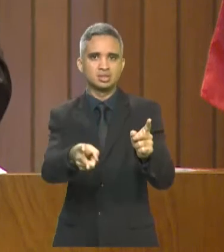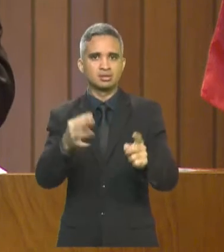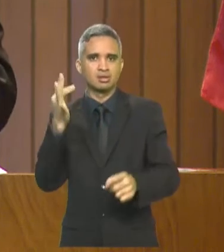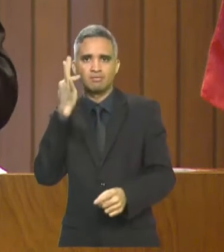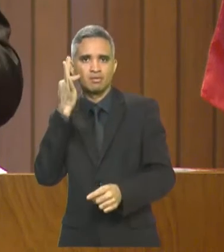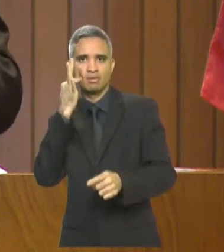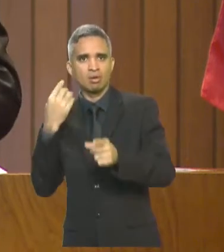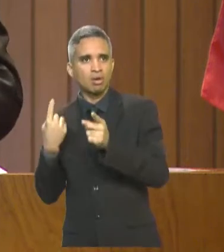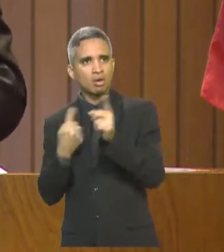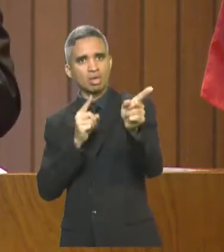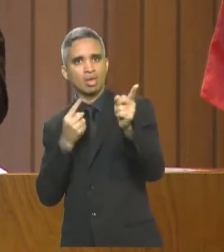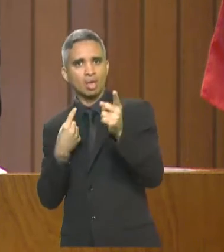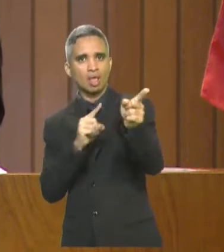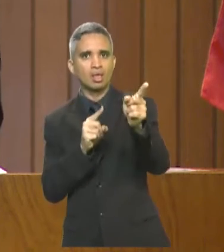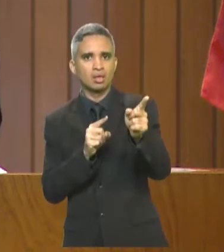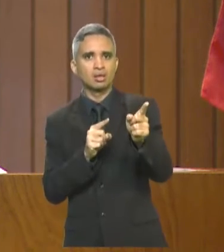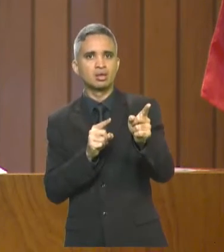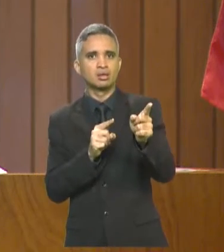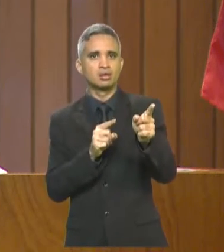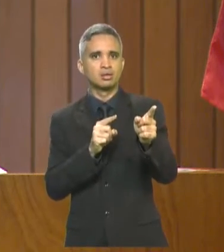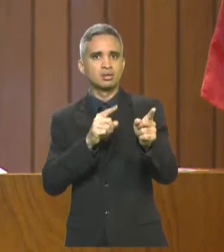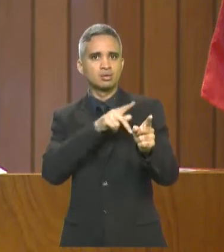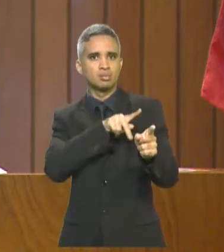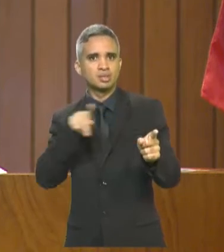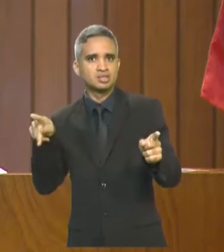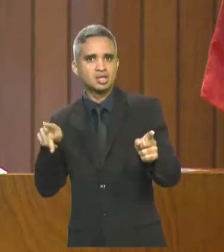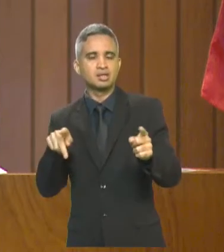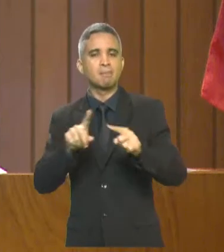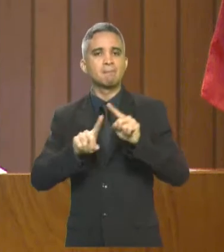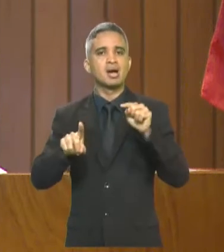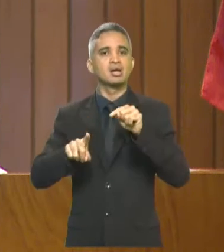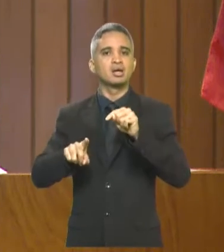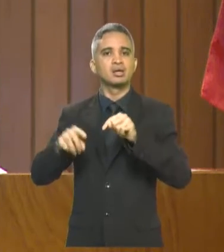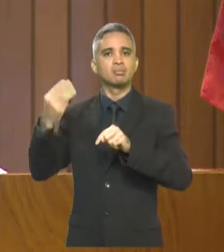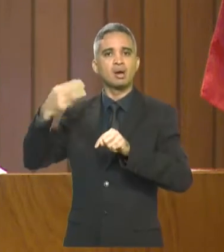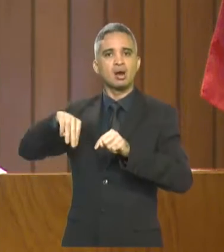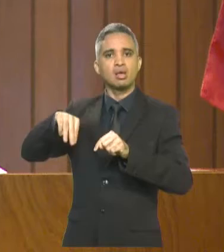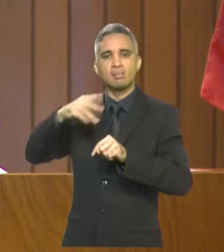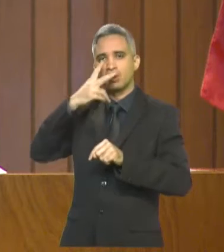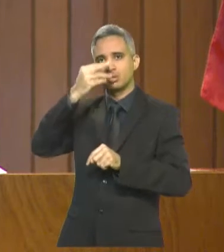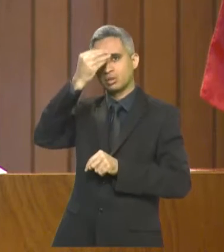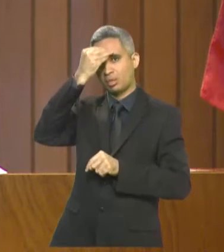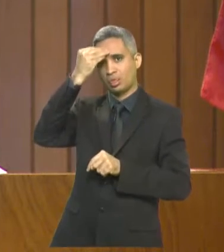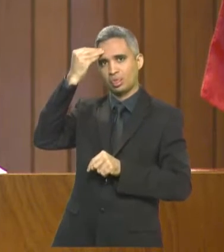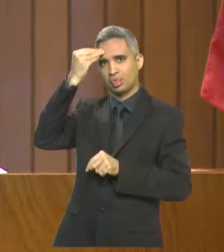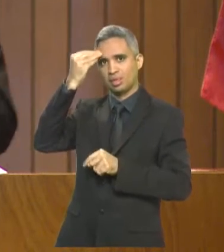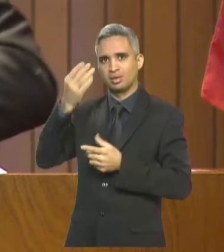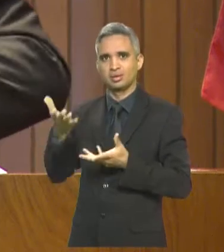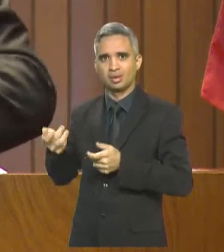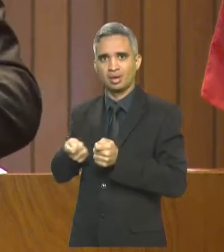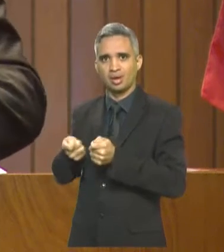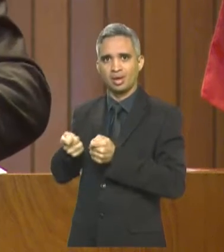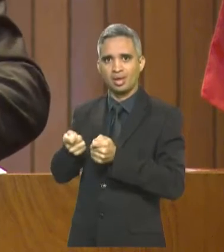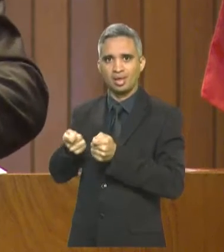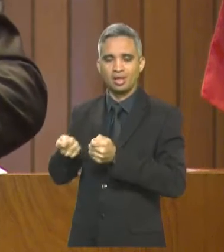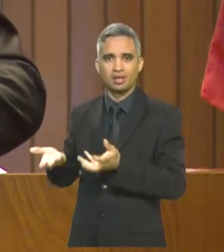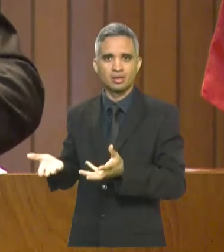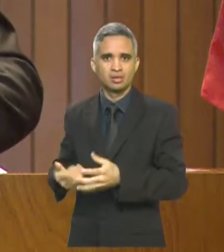esquece de fazer o básico, o minho, e dar atenção ao governo do estado do Maranhão, ao combate à pandemia,